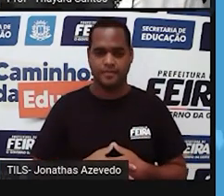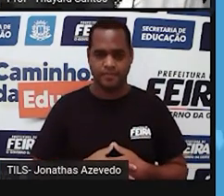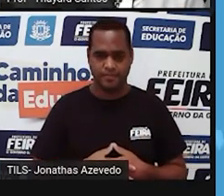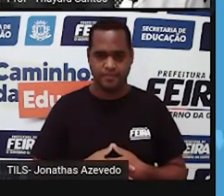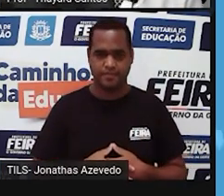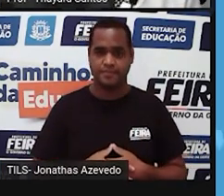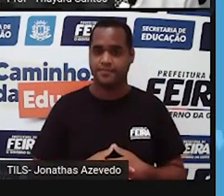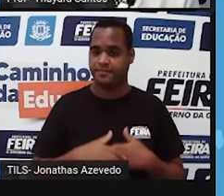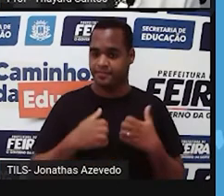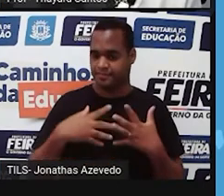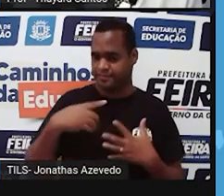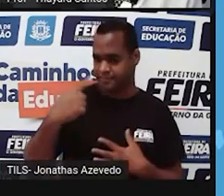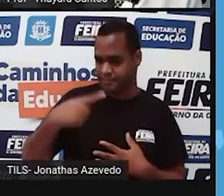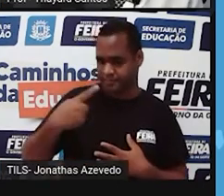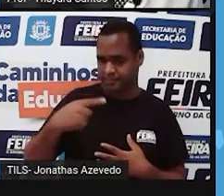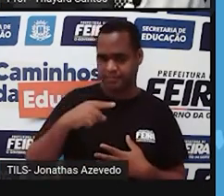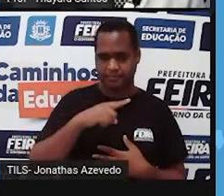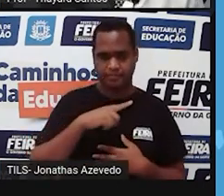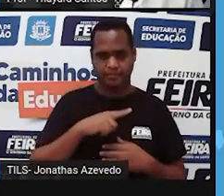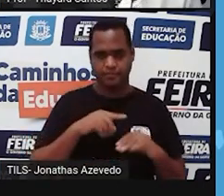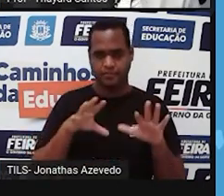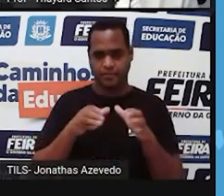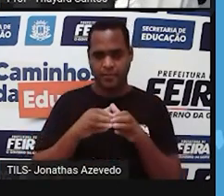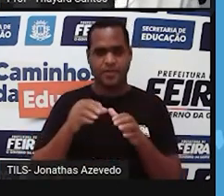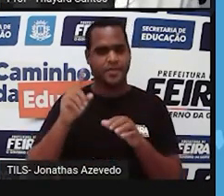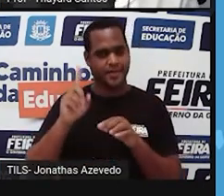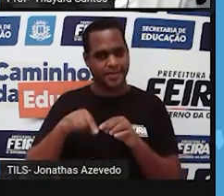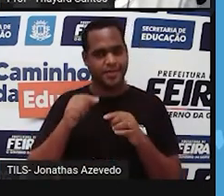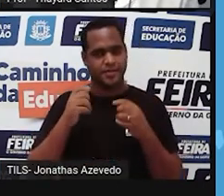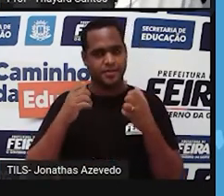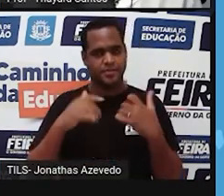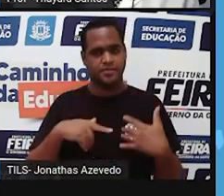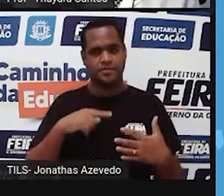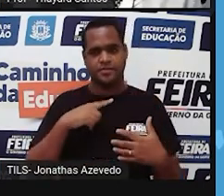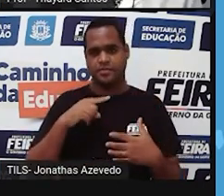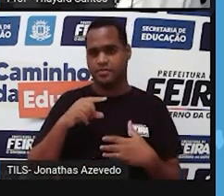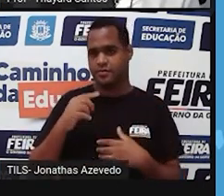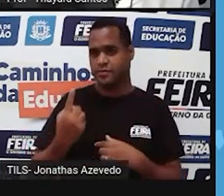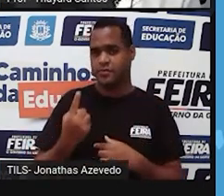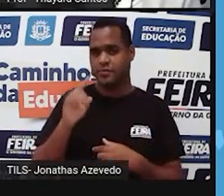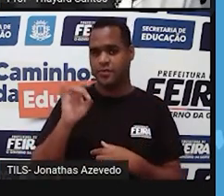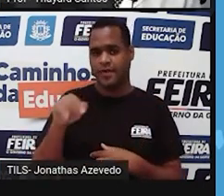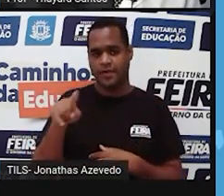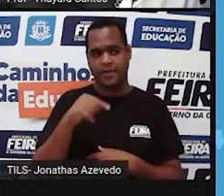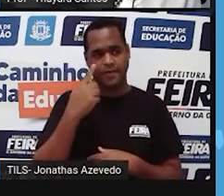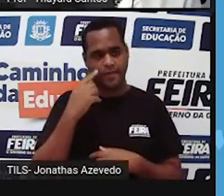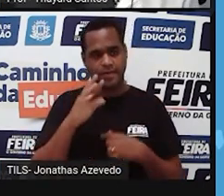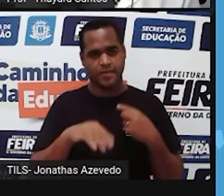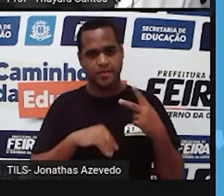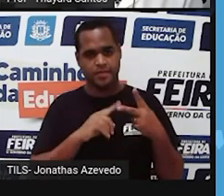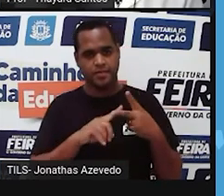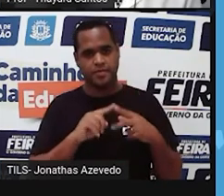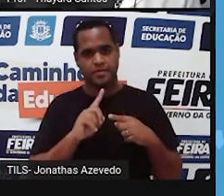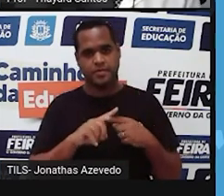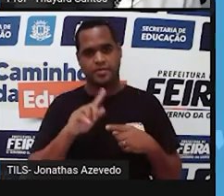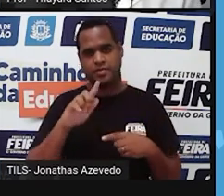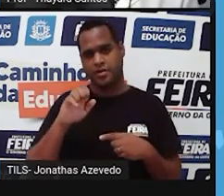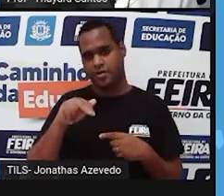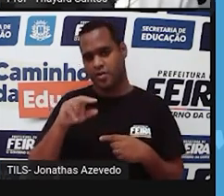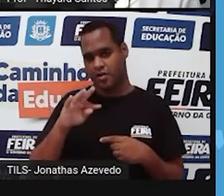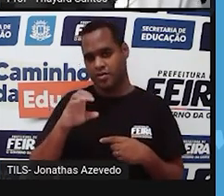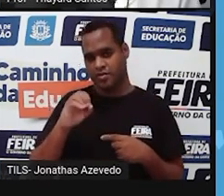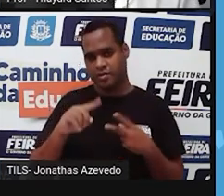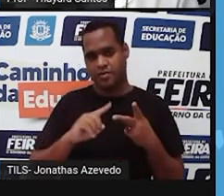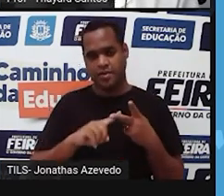Primeira questão. O conjunto de genes de um indivíduo, nós chamamos de letra A, genótipo. Letra B,